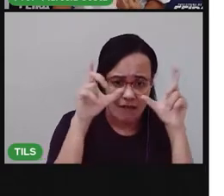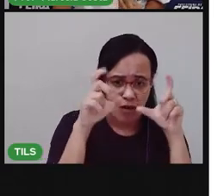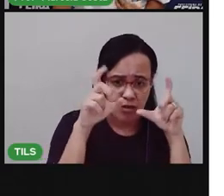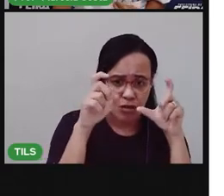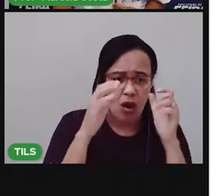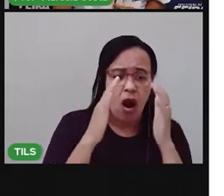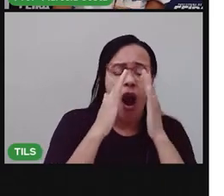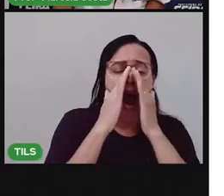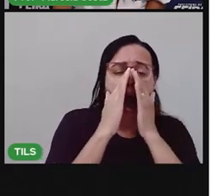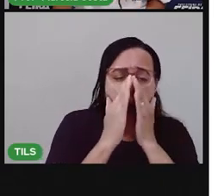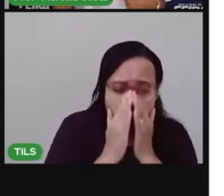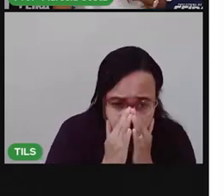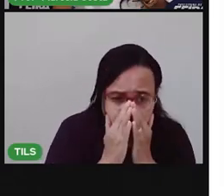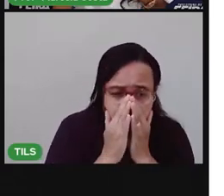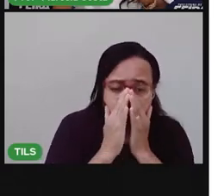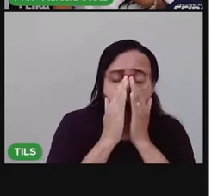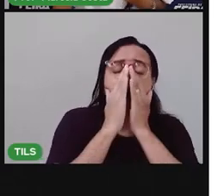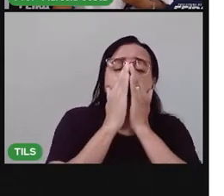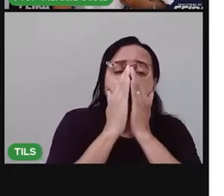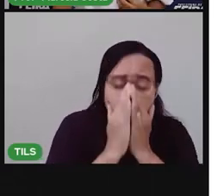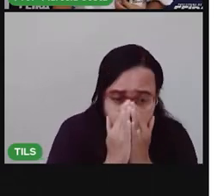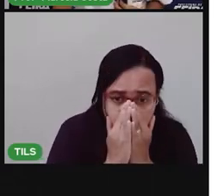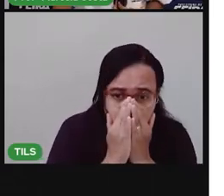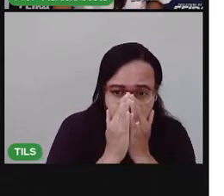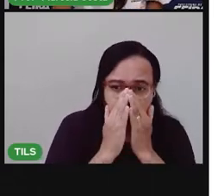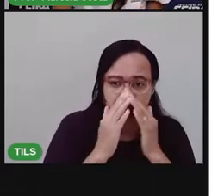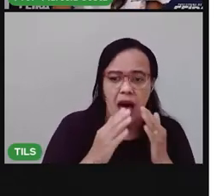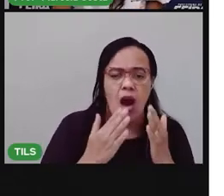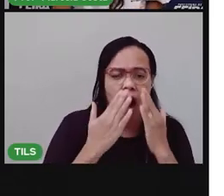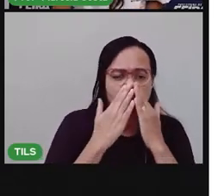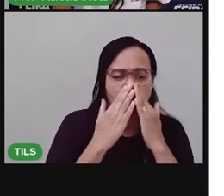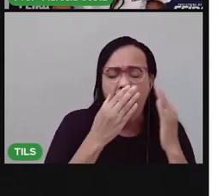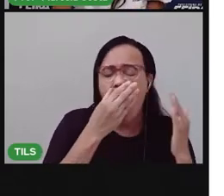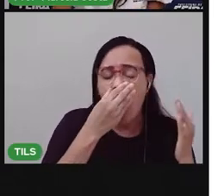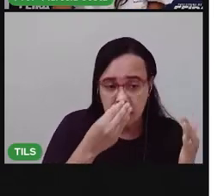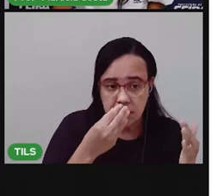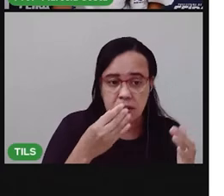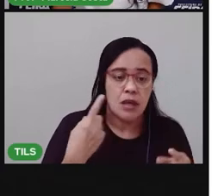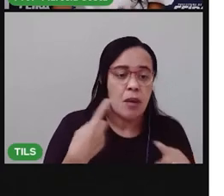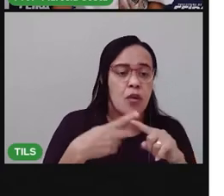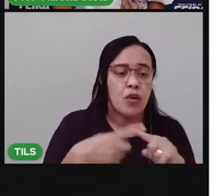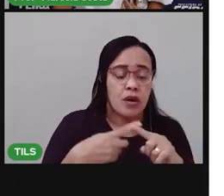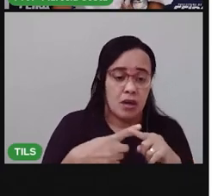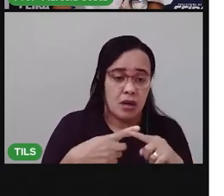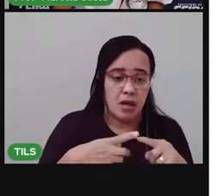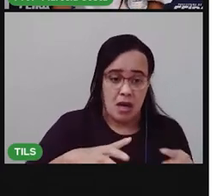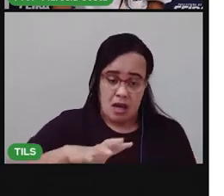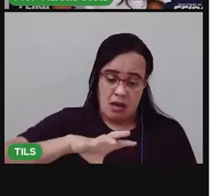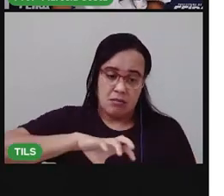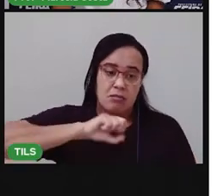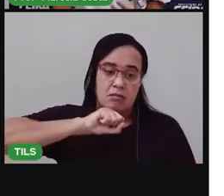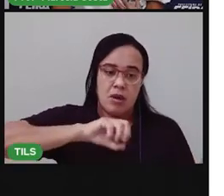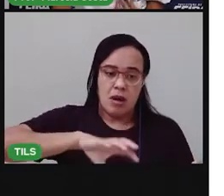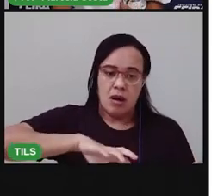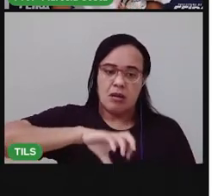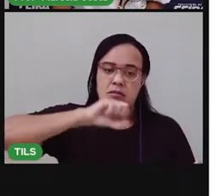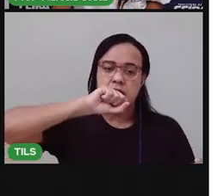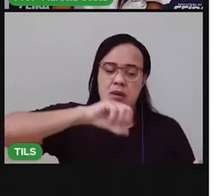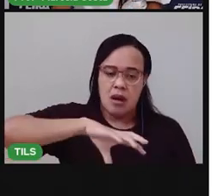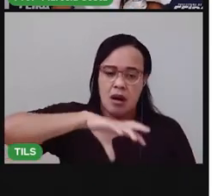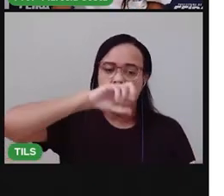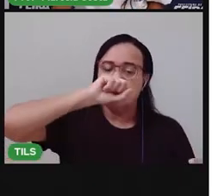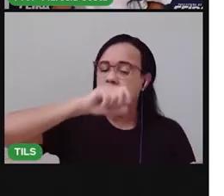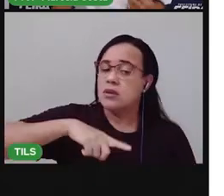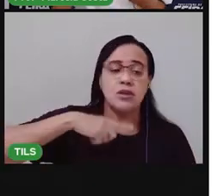então são as crianças que têm problemas respiratórios né como a asma uma casa que não é higienizada